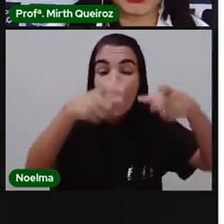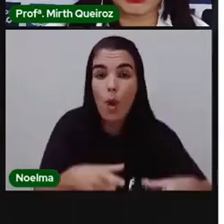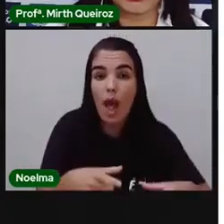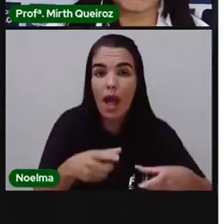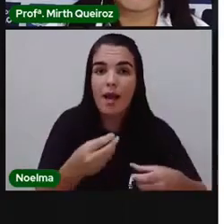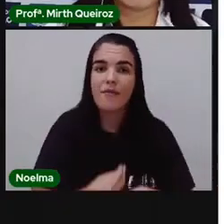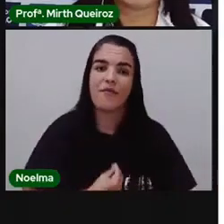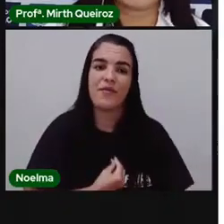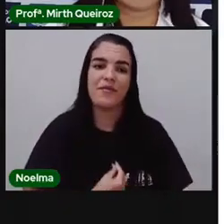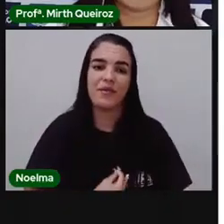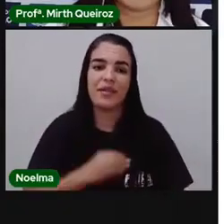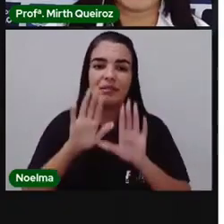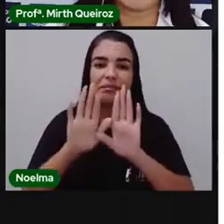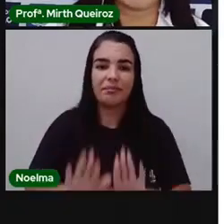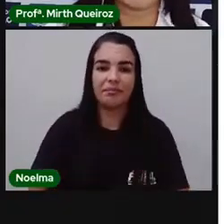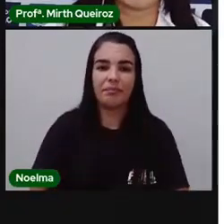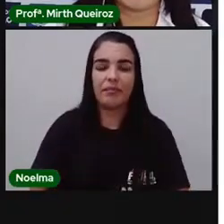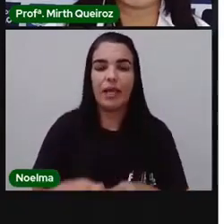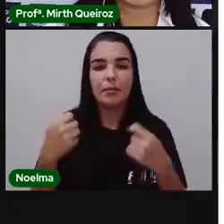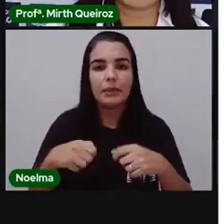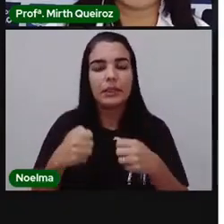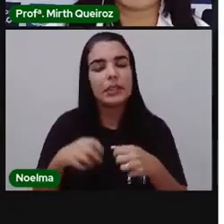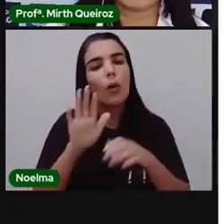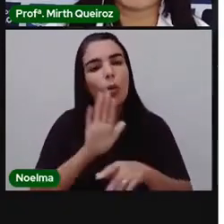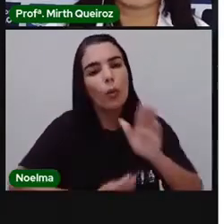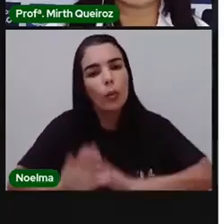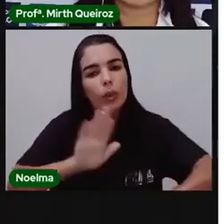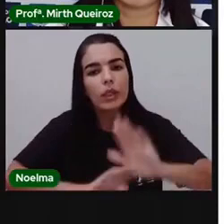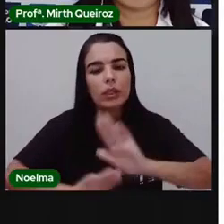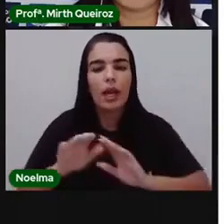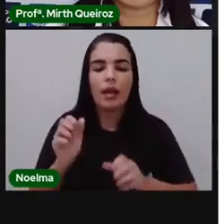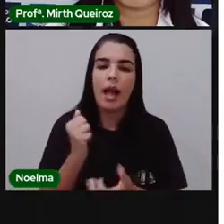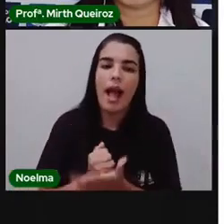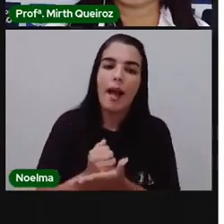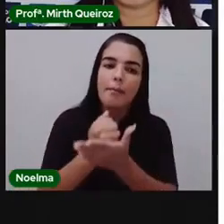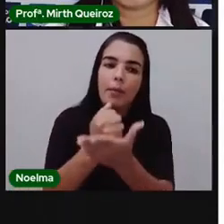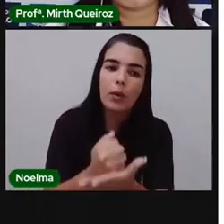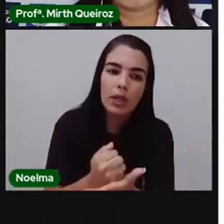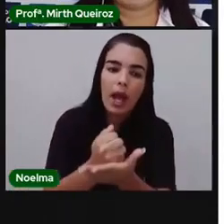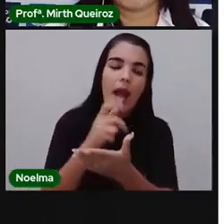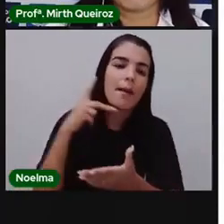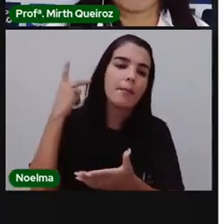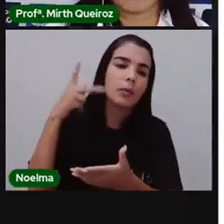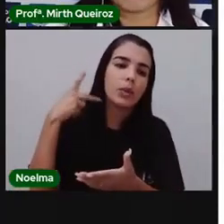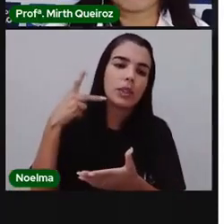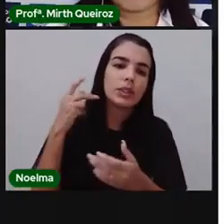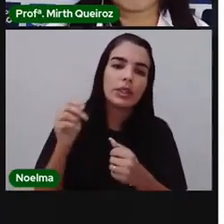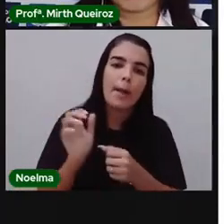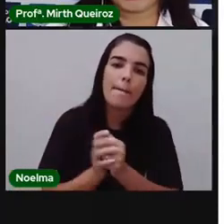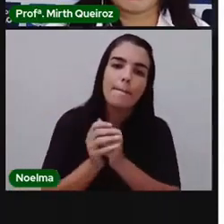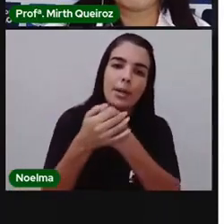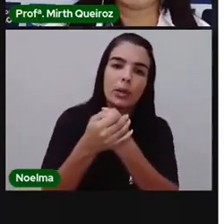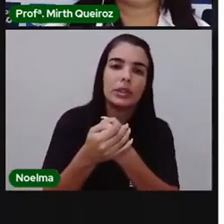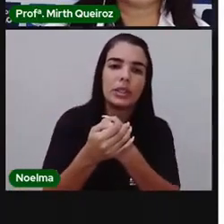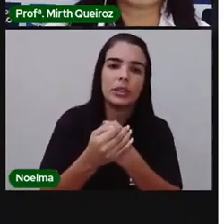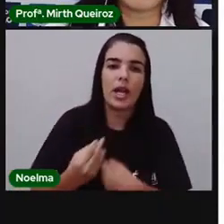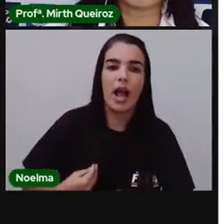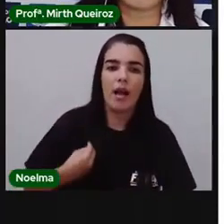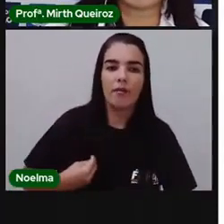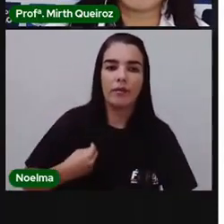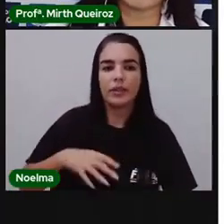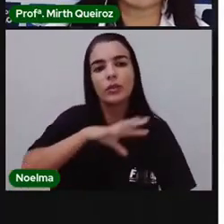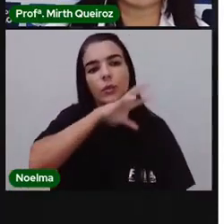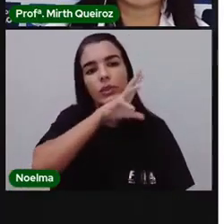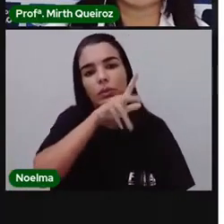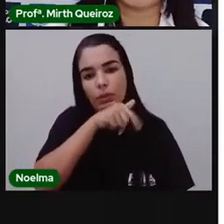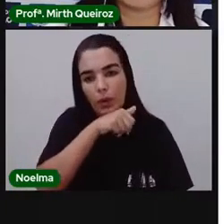protegidos e apoiar as políticas que protegem a vida silvestre. Denunciar